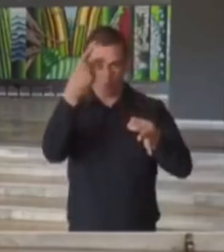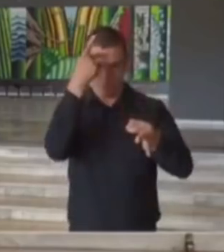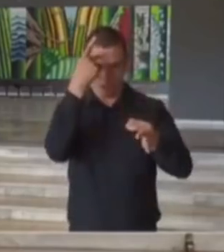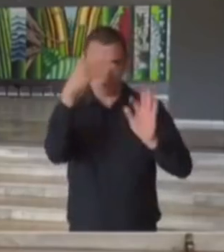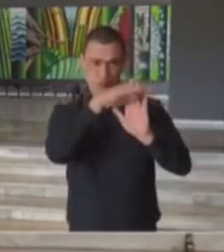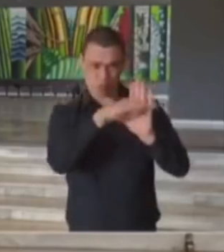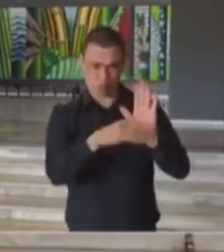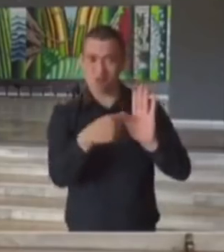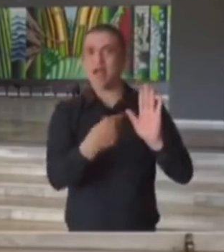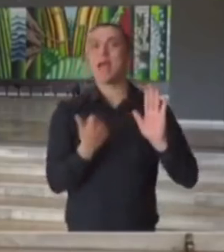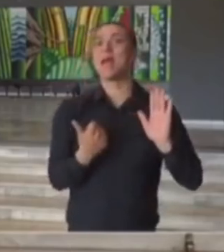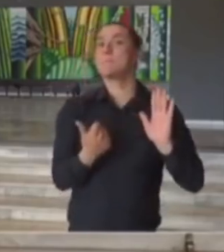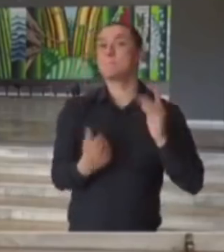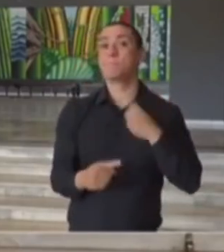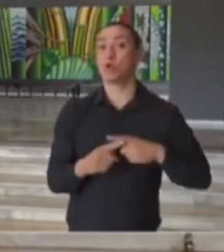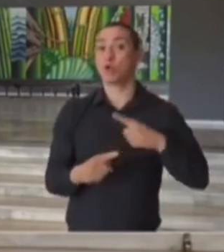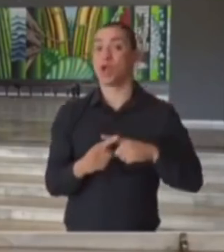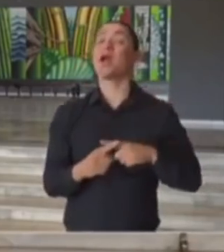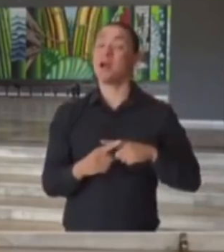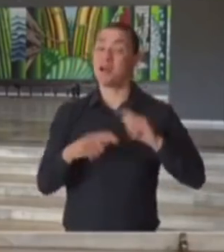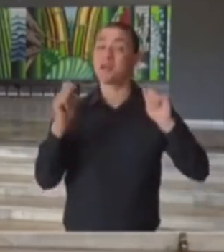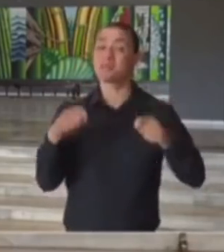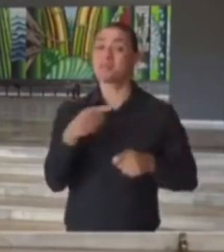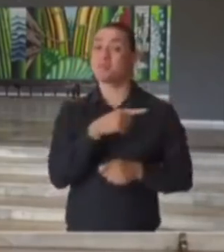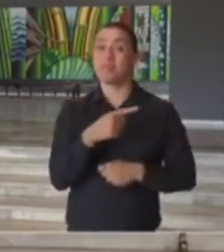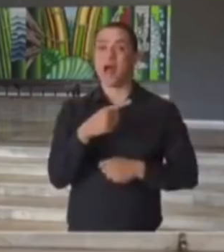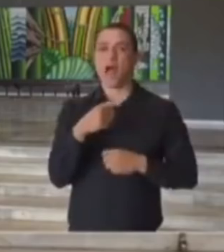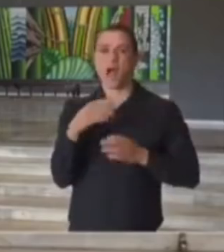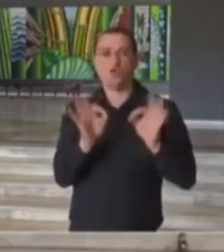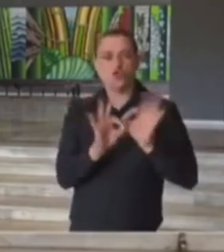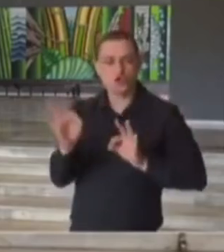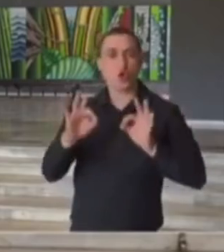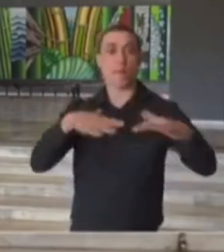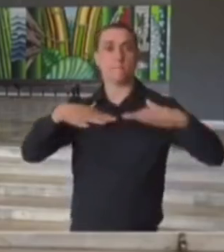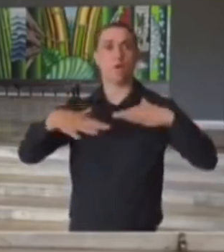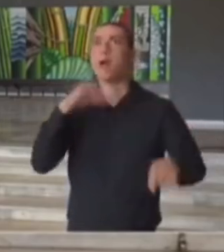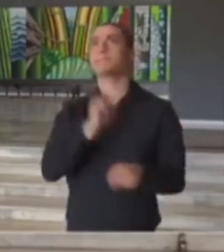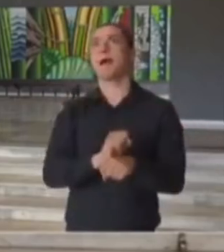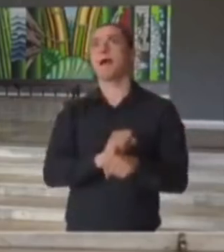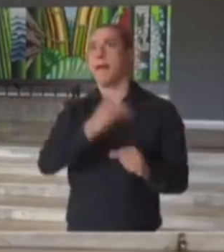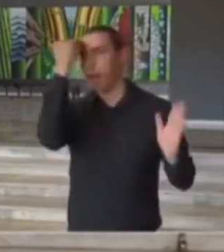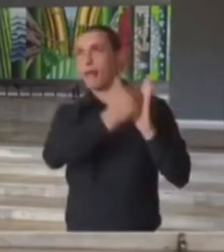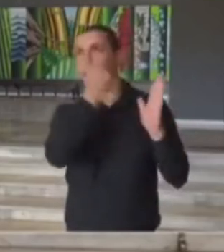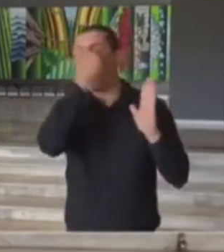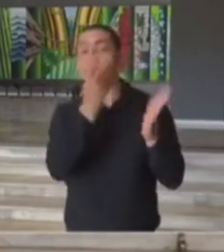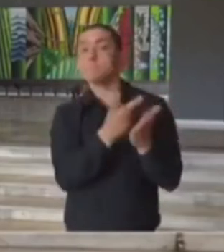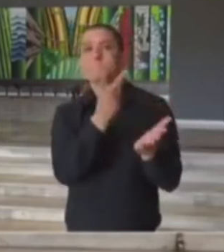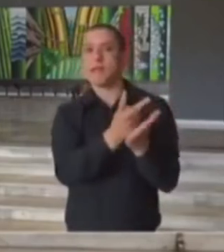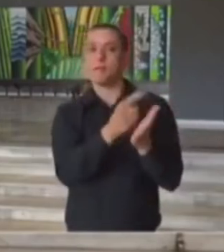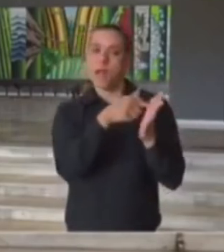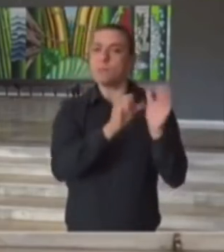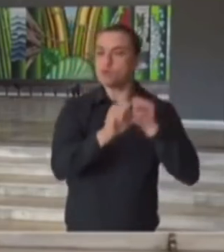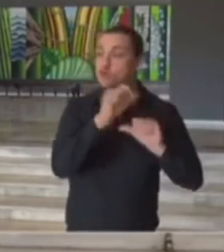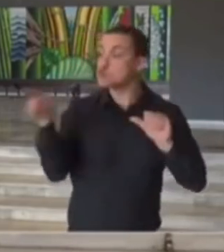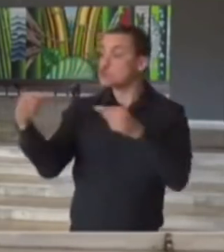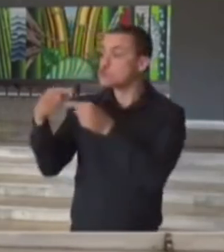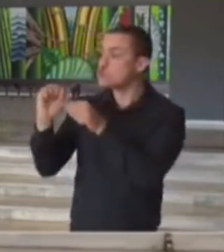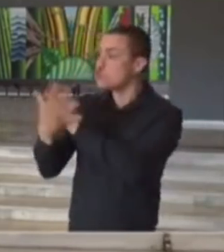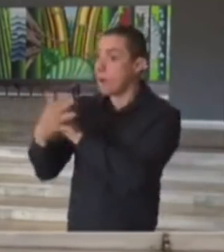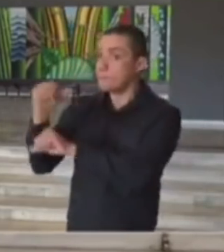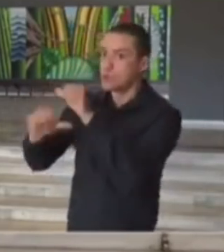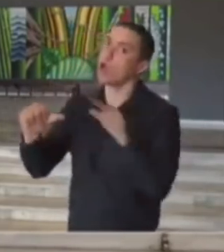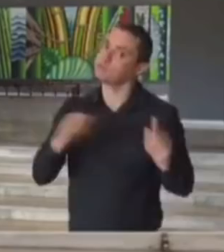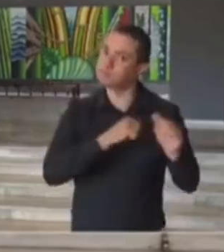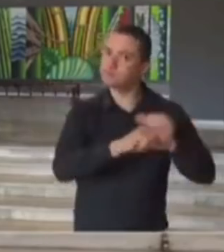eficiente exatamente por ser uma ferramenta dinâmica e não estática de enfrentamento da pandemia.